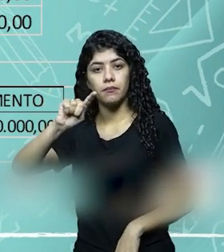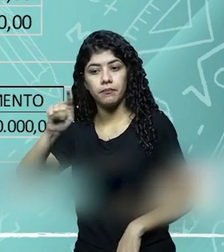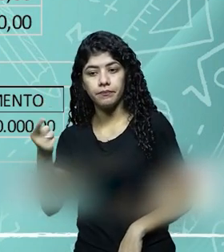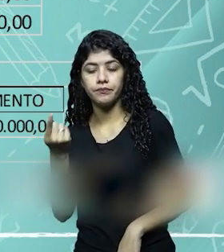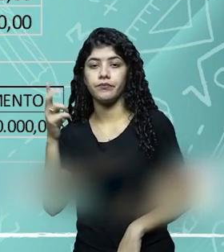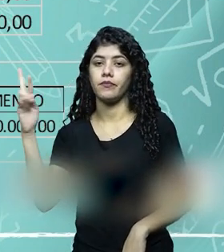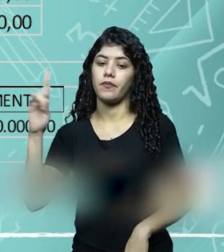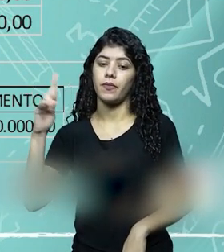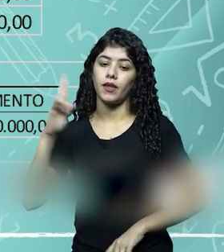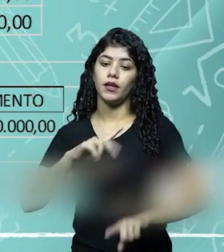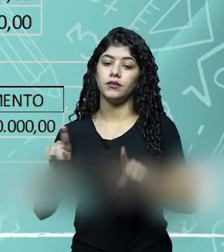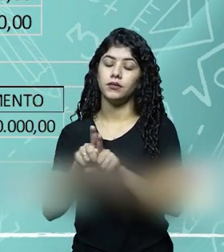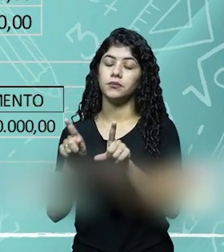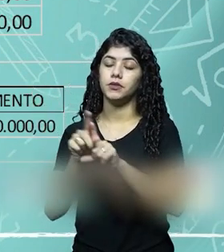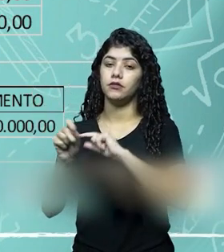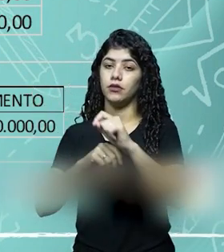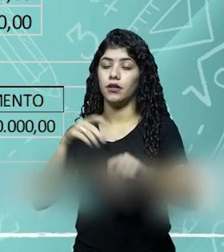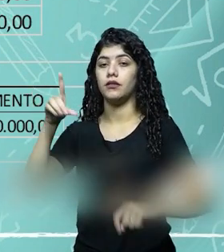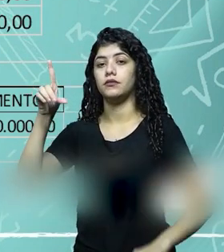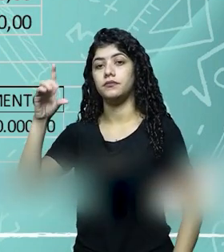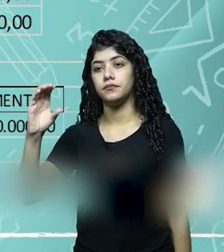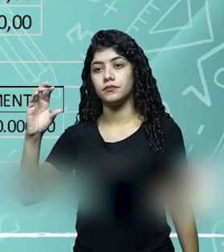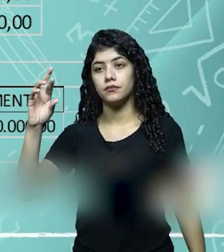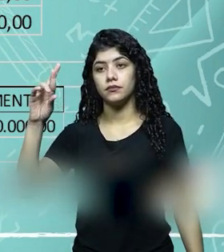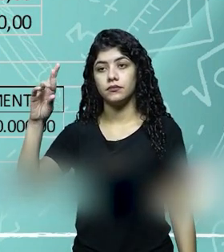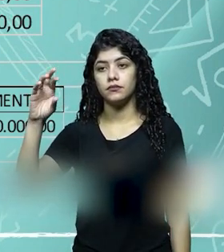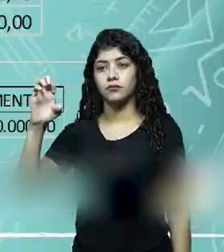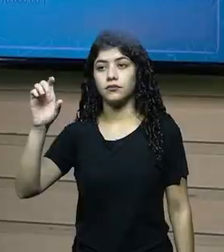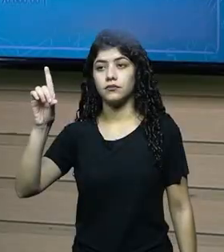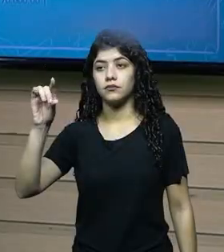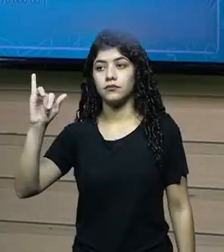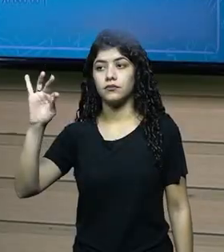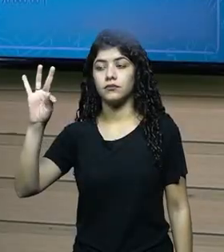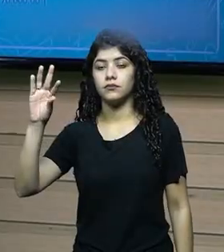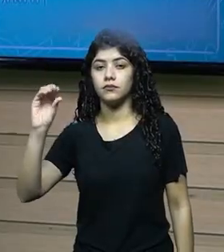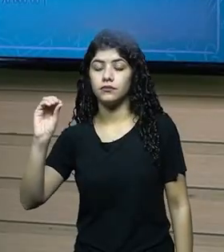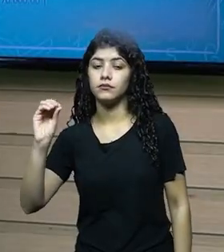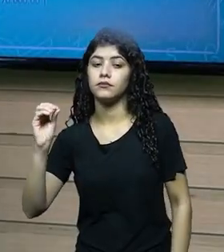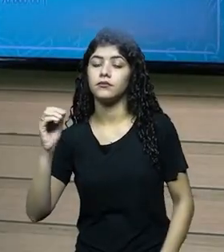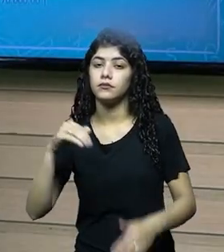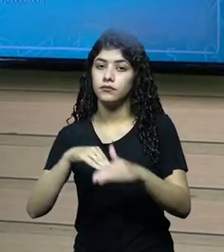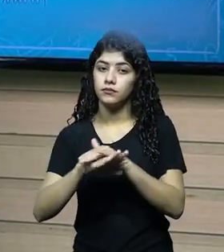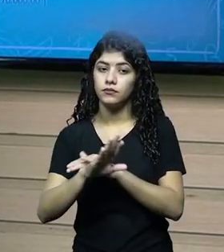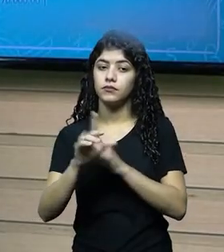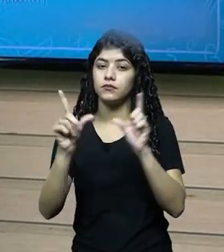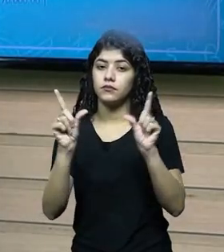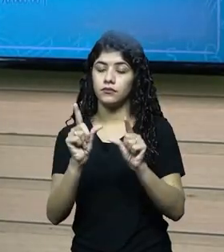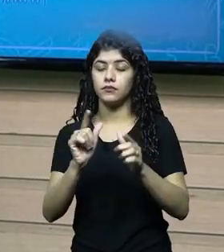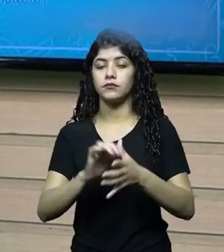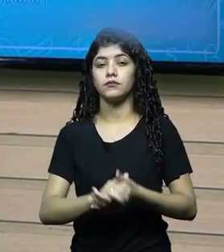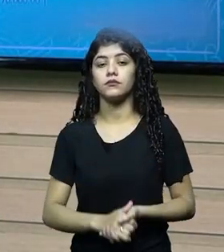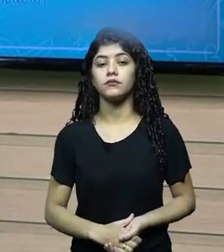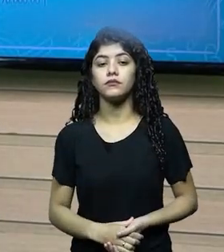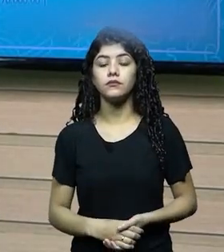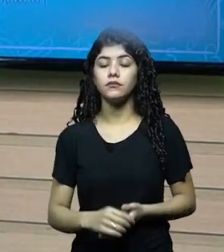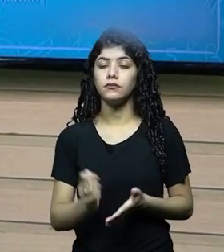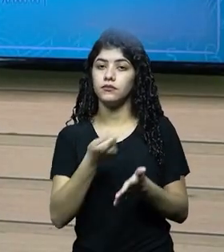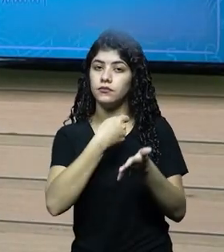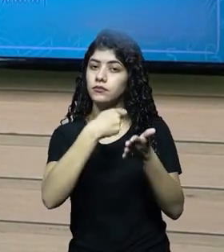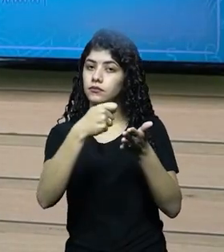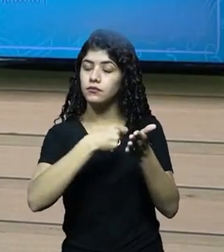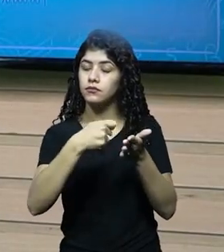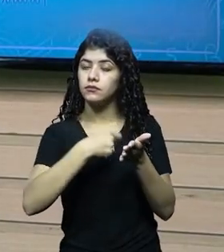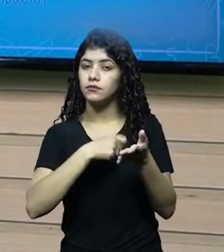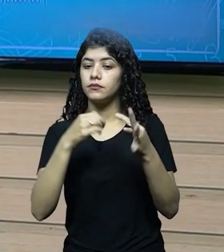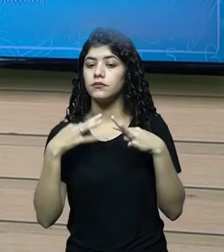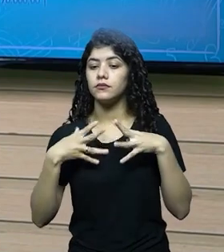reais. E vou creditar o quê? A conta do estoque, que foi onde houve a baixa, né? O registro